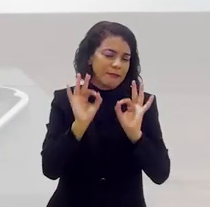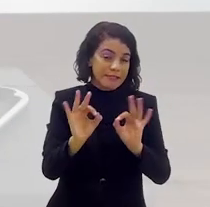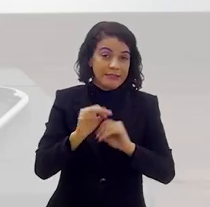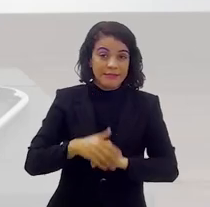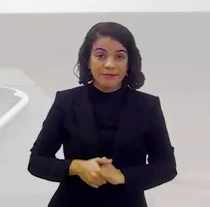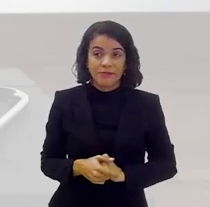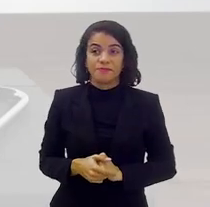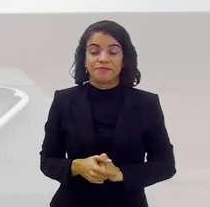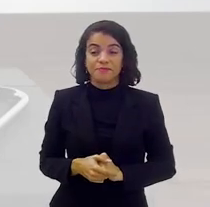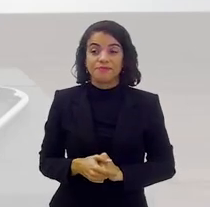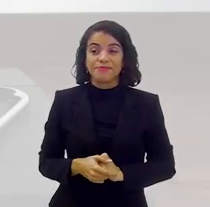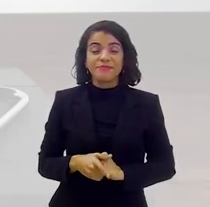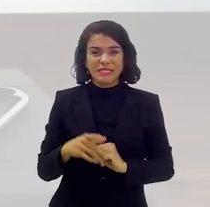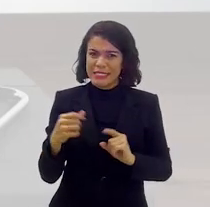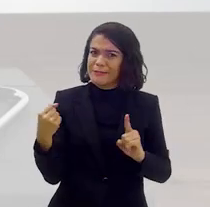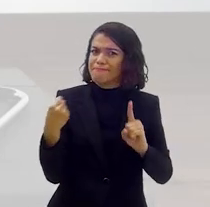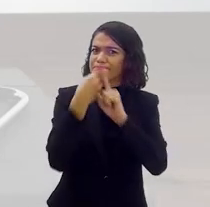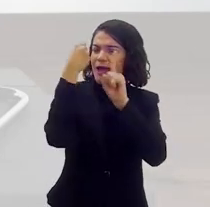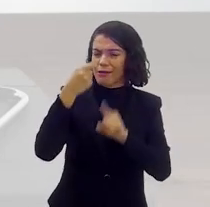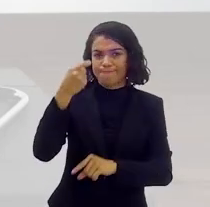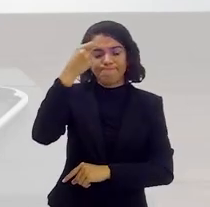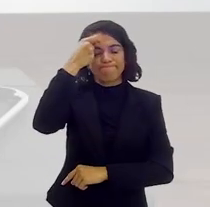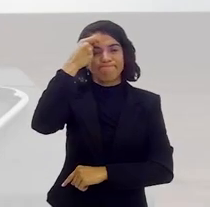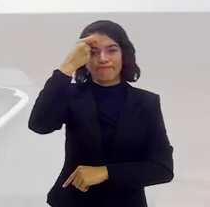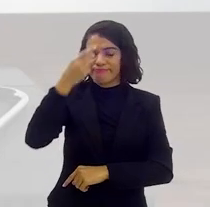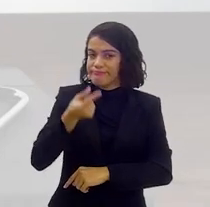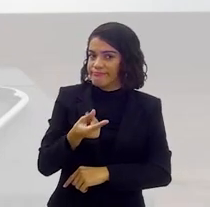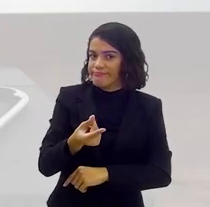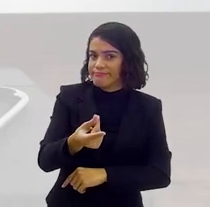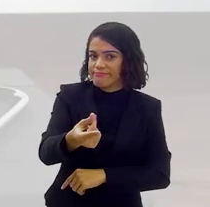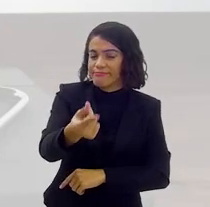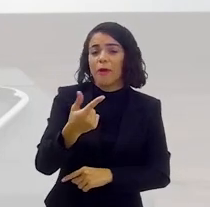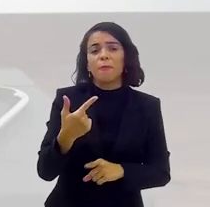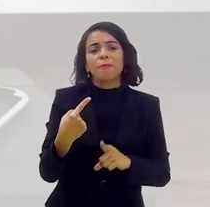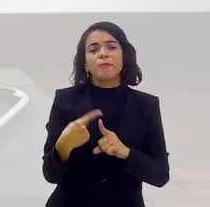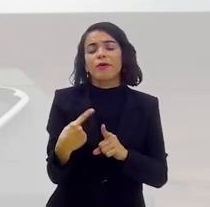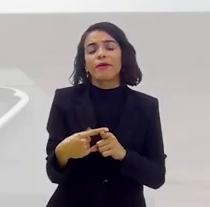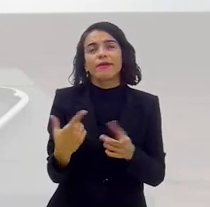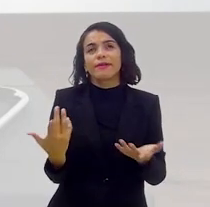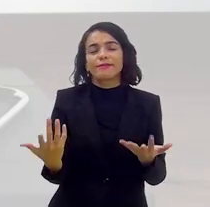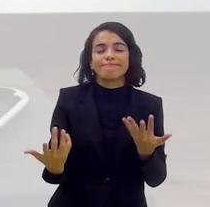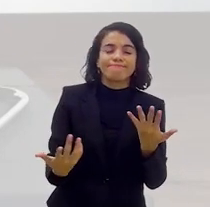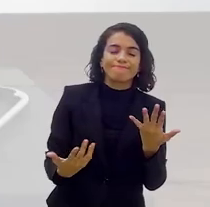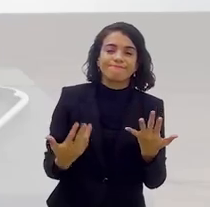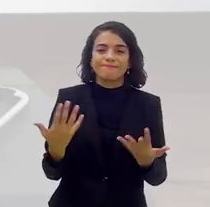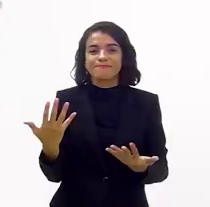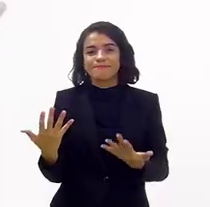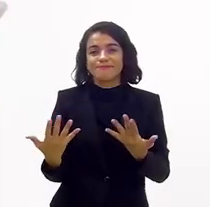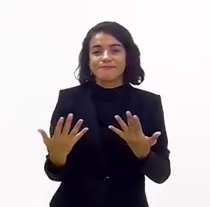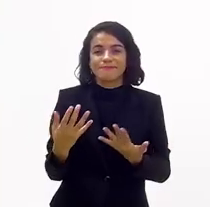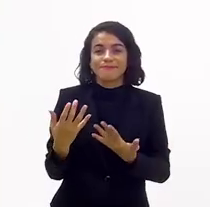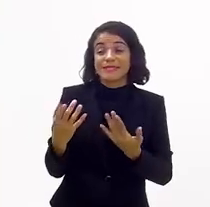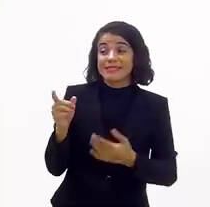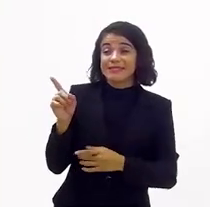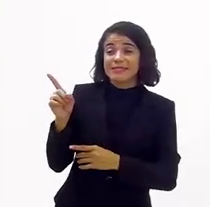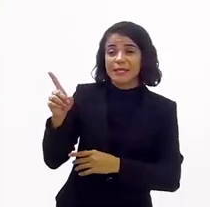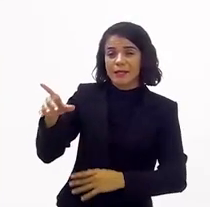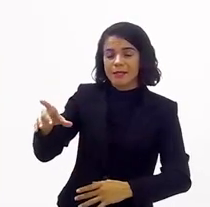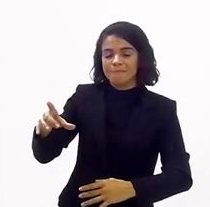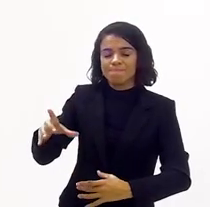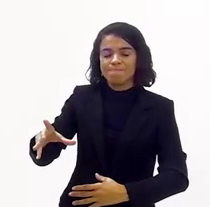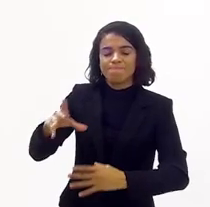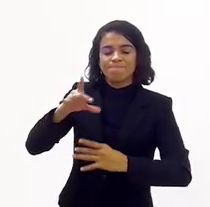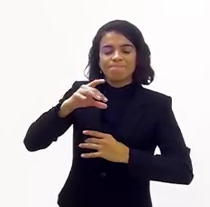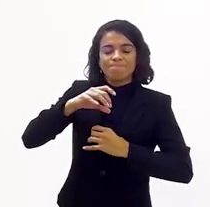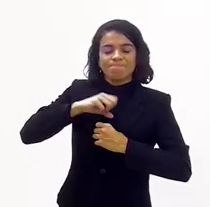bonito, muito bonito mesmo. E marca, né? A gente fica sempre com essas histórias. Eu porque se ele está